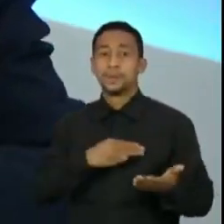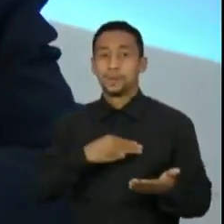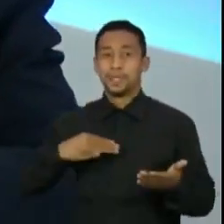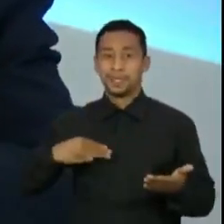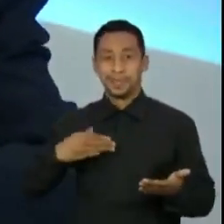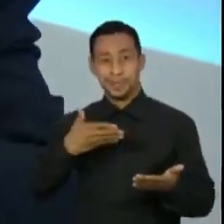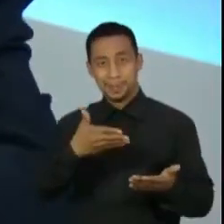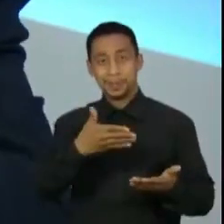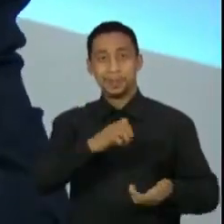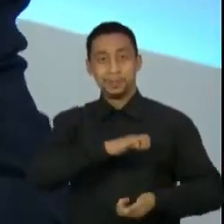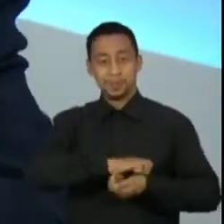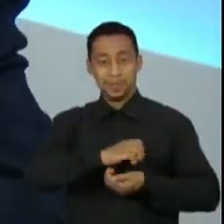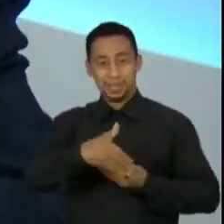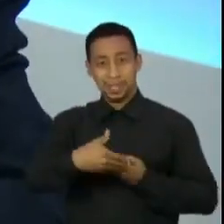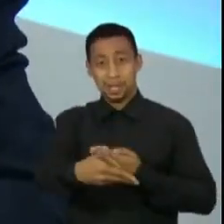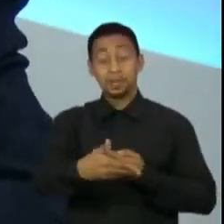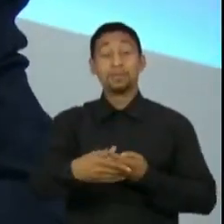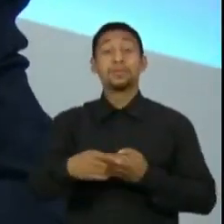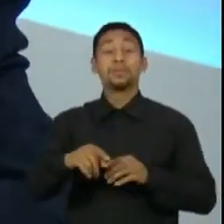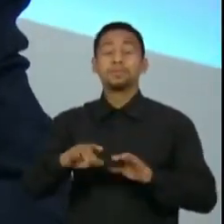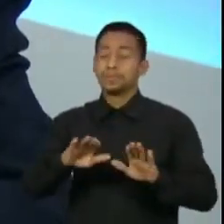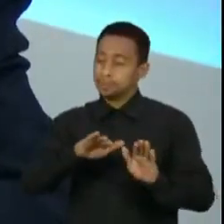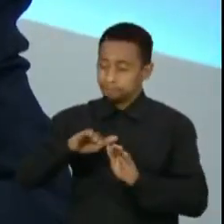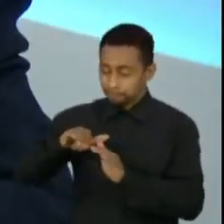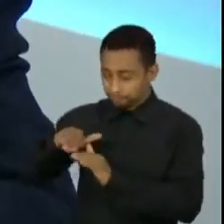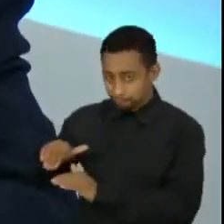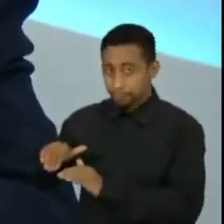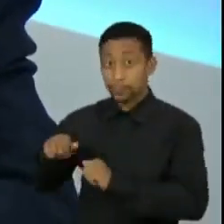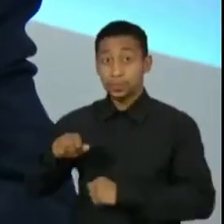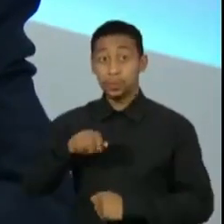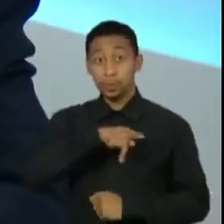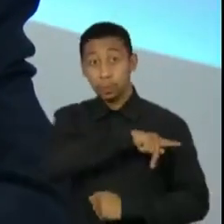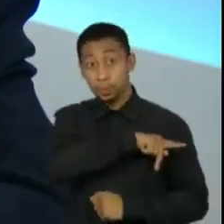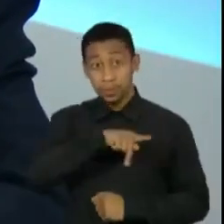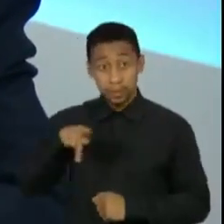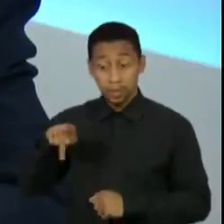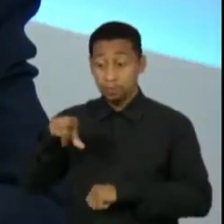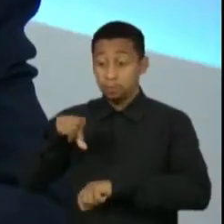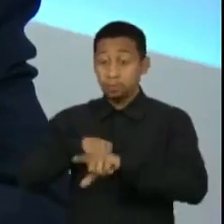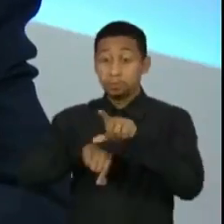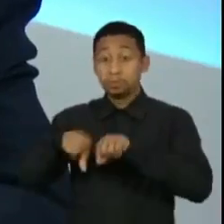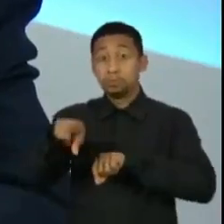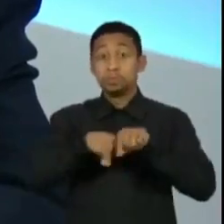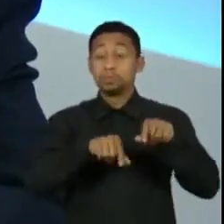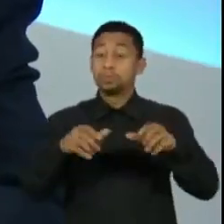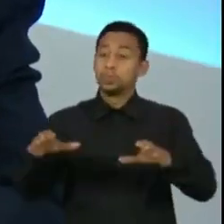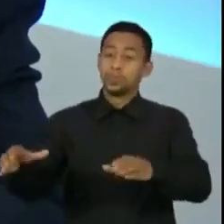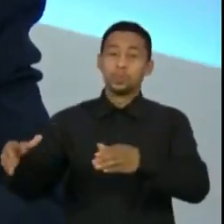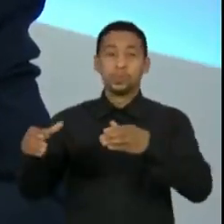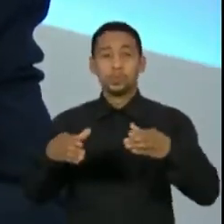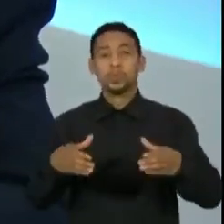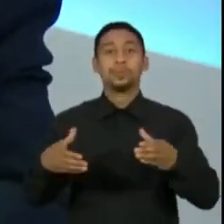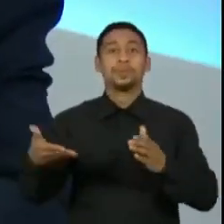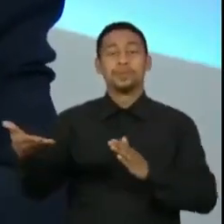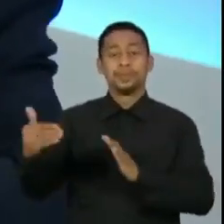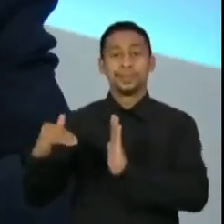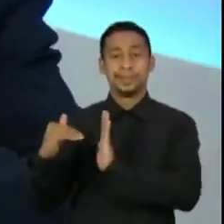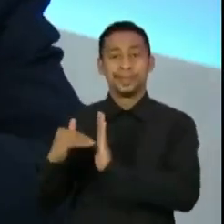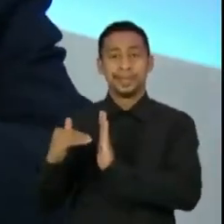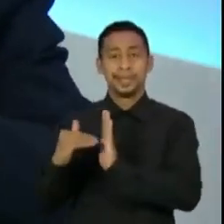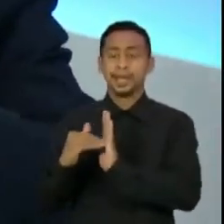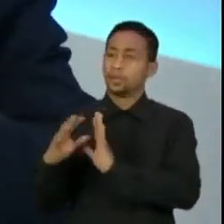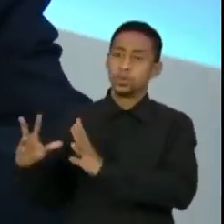aquilo, e lá para frente os presidentes, todos os que designou para o Senado, o Senado acabou